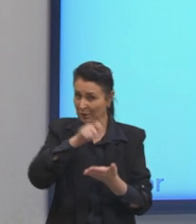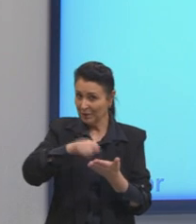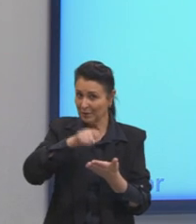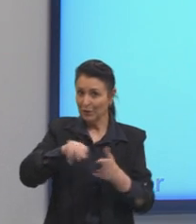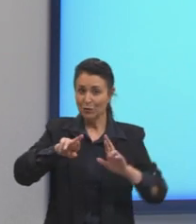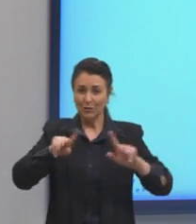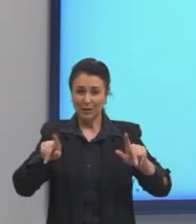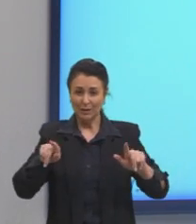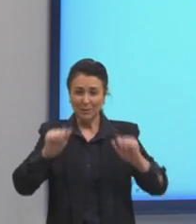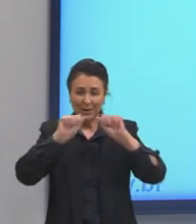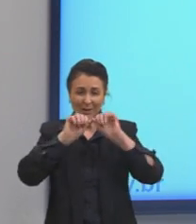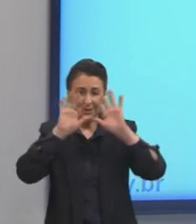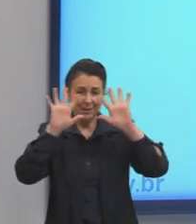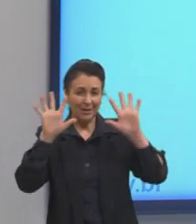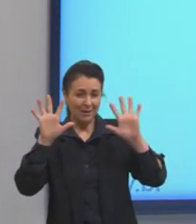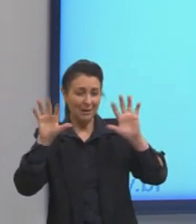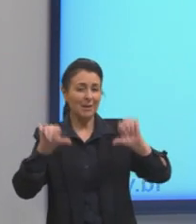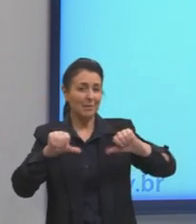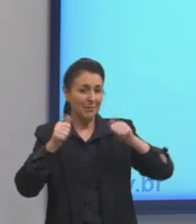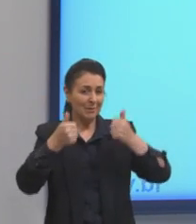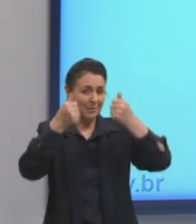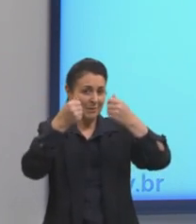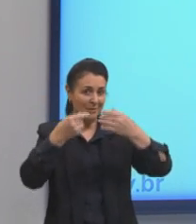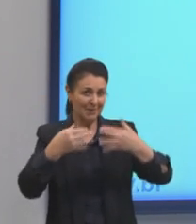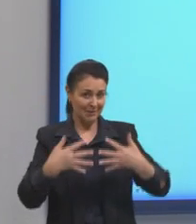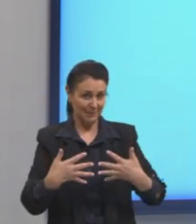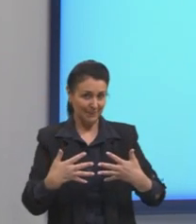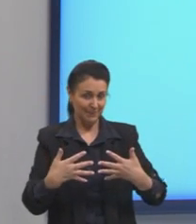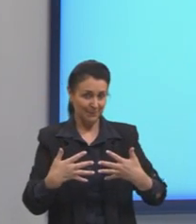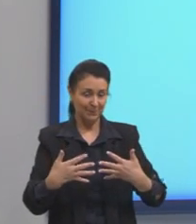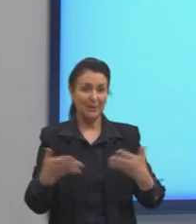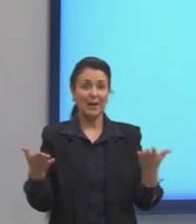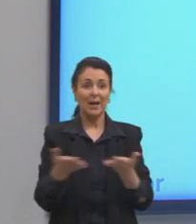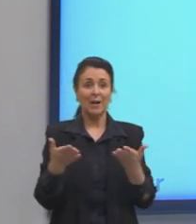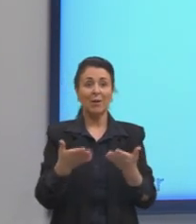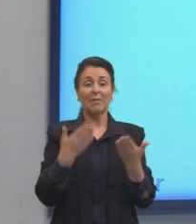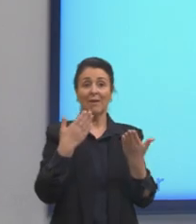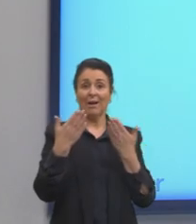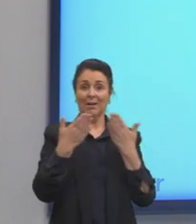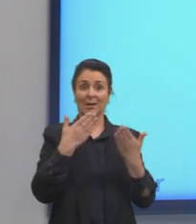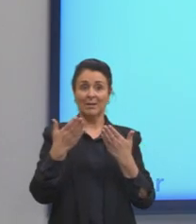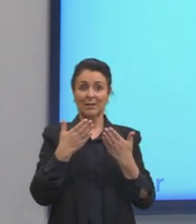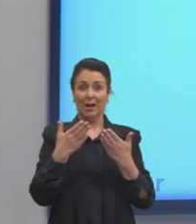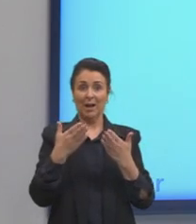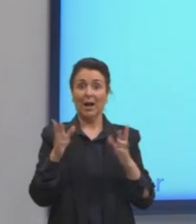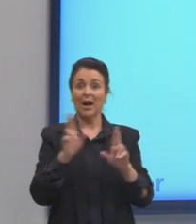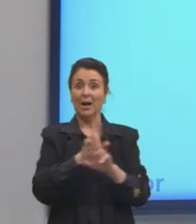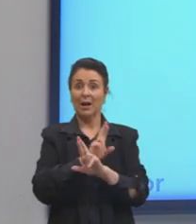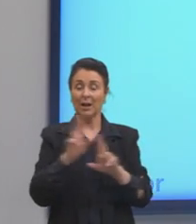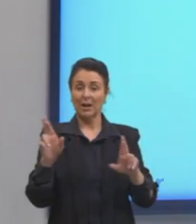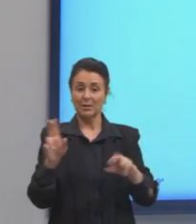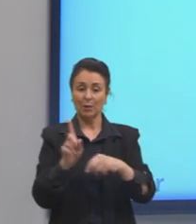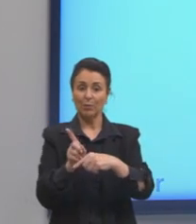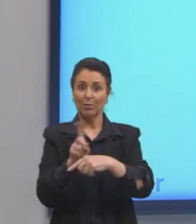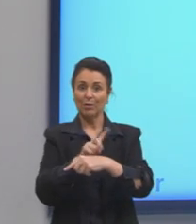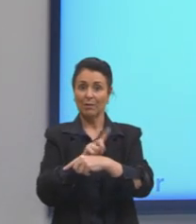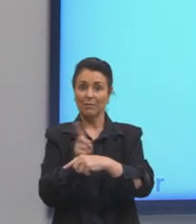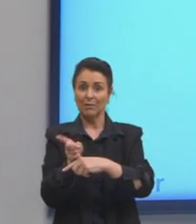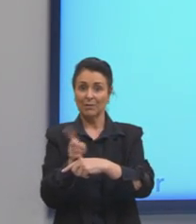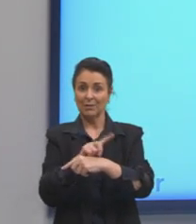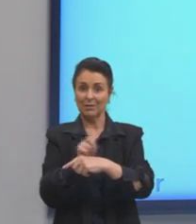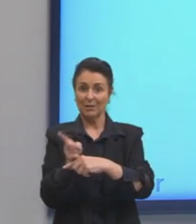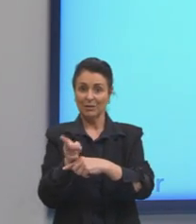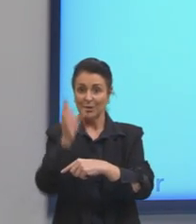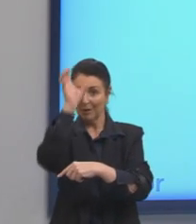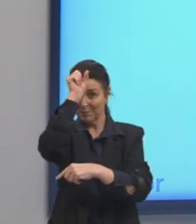entender o que está acontecendo. Tá? Agora, a gente vai analisar essa relação aqui, da velocidade que a gente acabou de aprender,